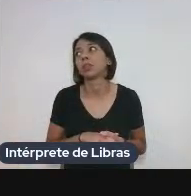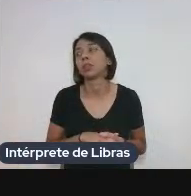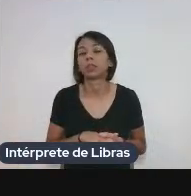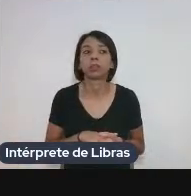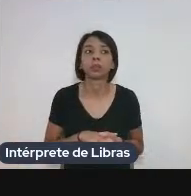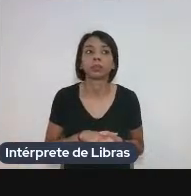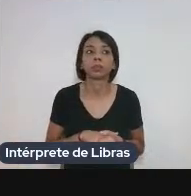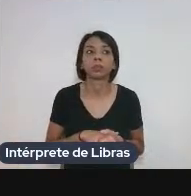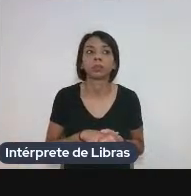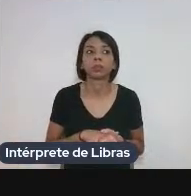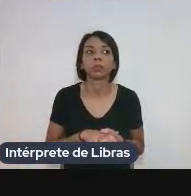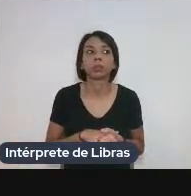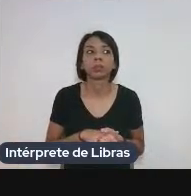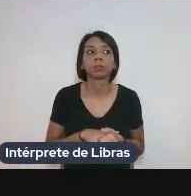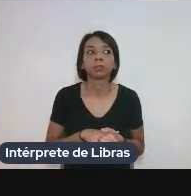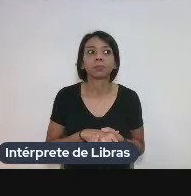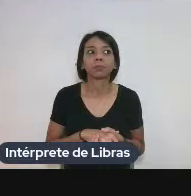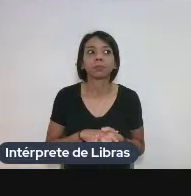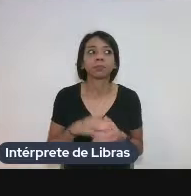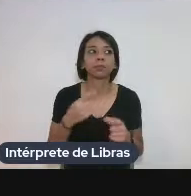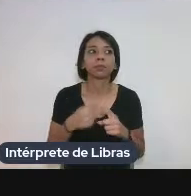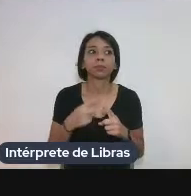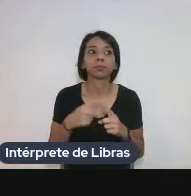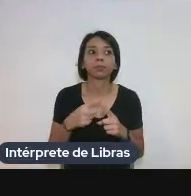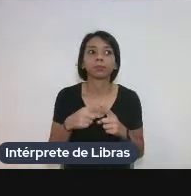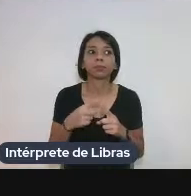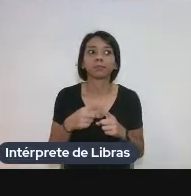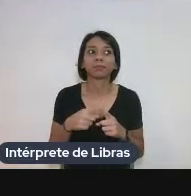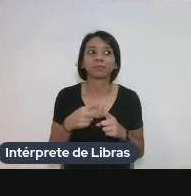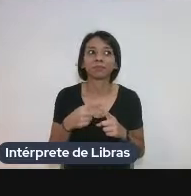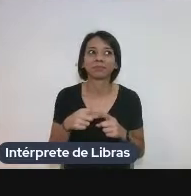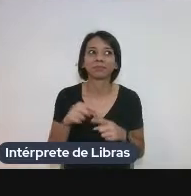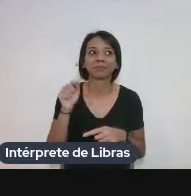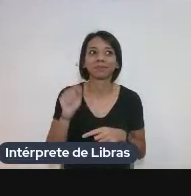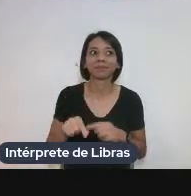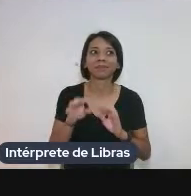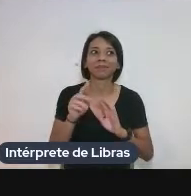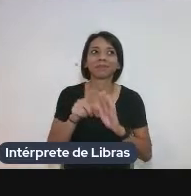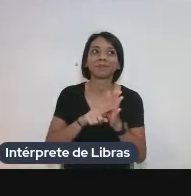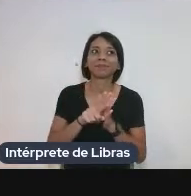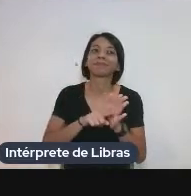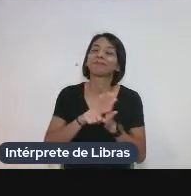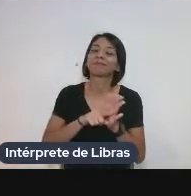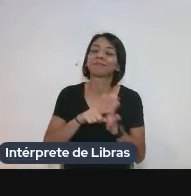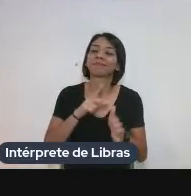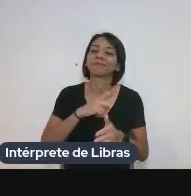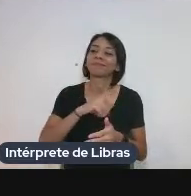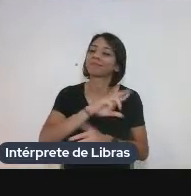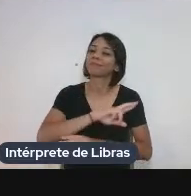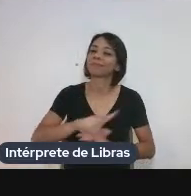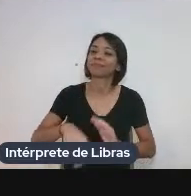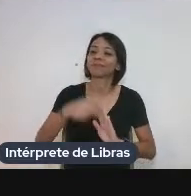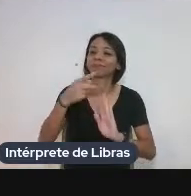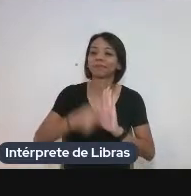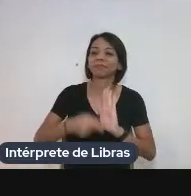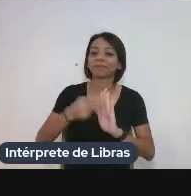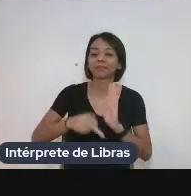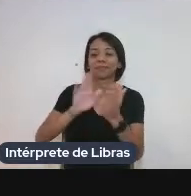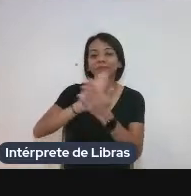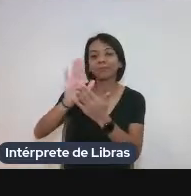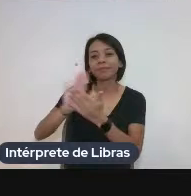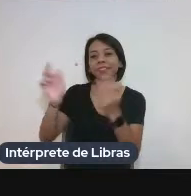porque no caso específico dessa pesquisa a gente tem diversos projetos editoriais que